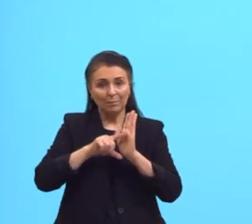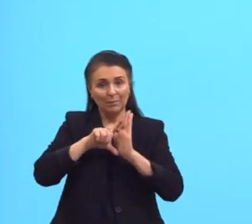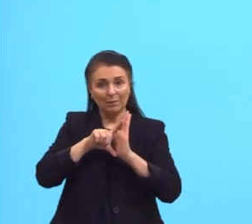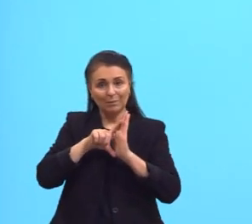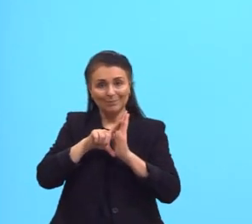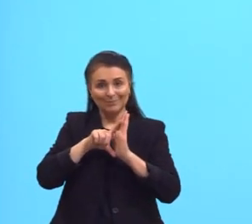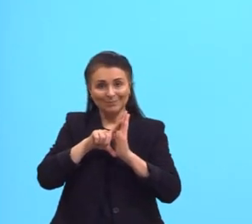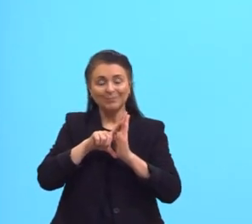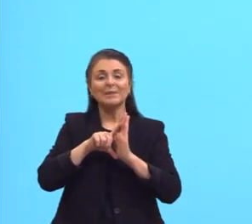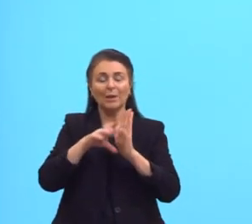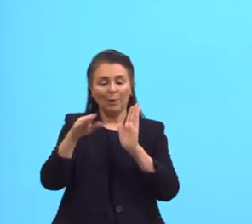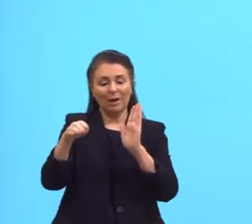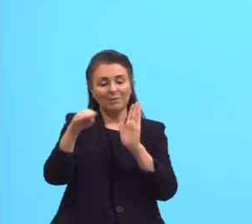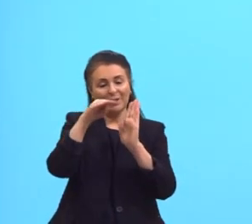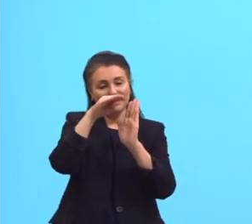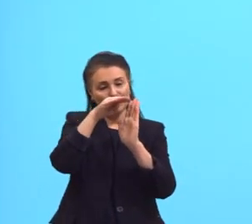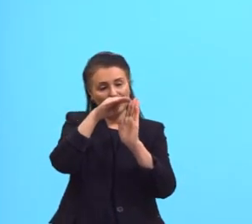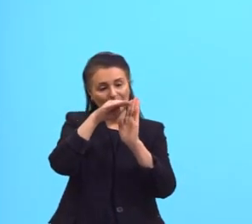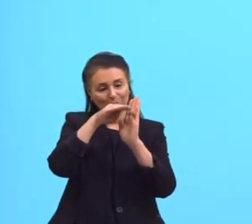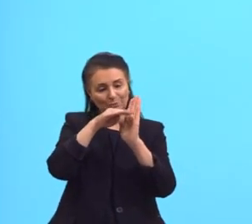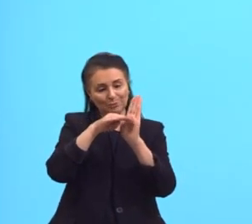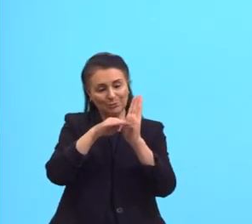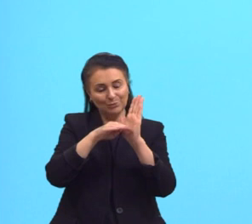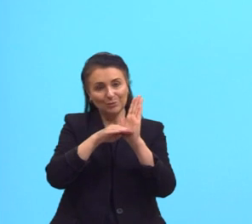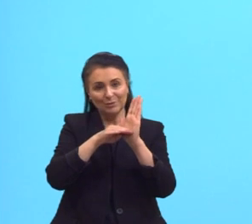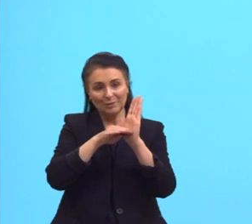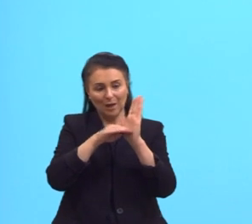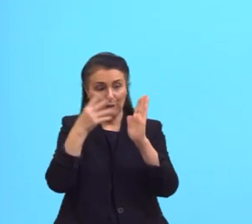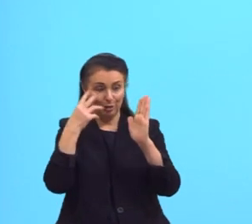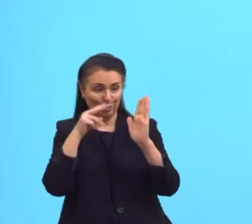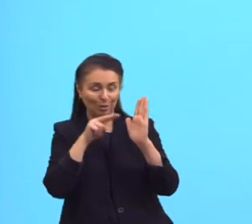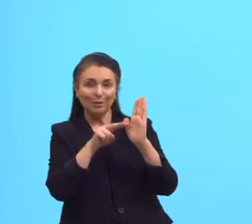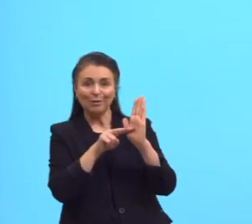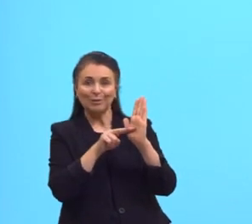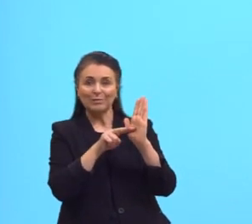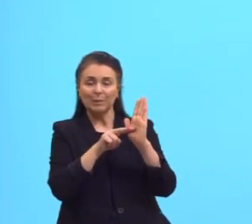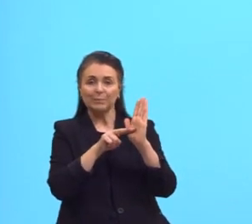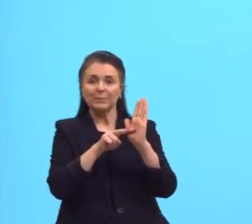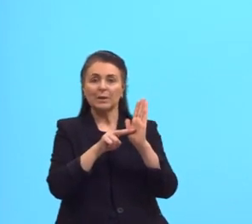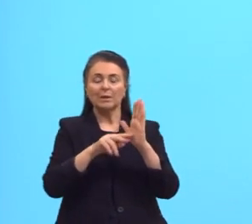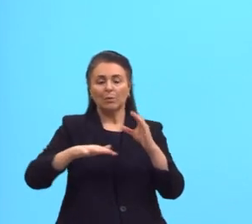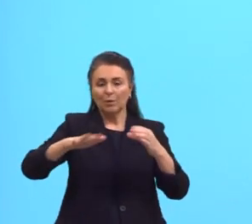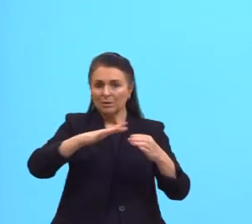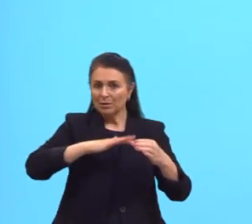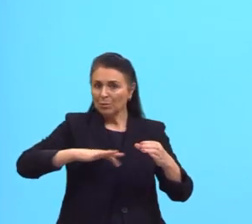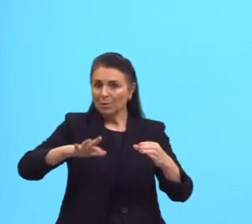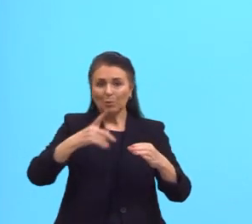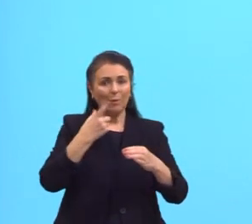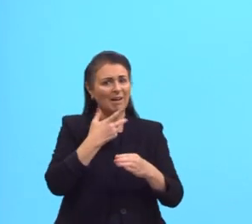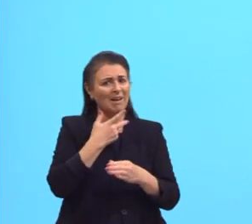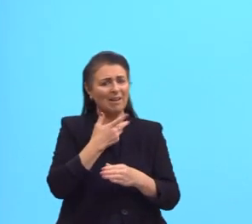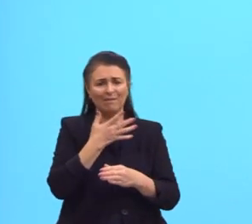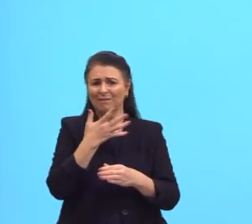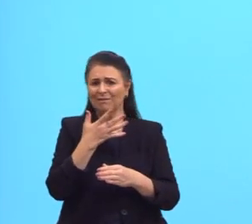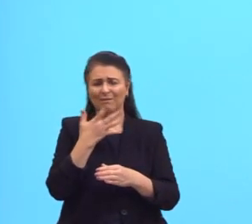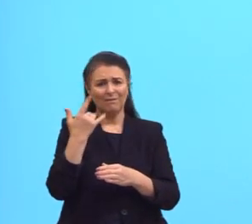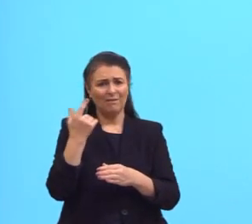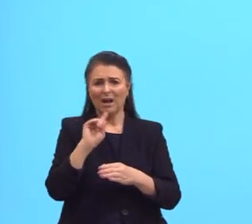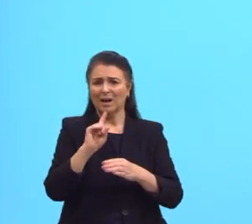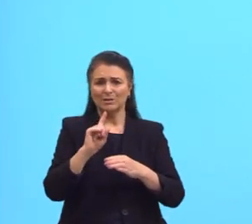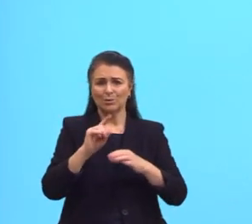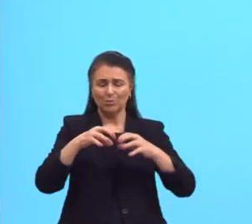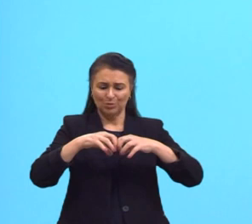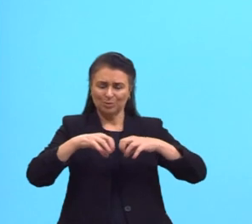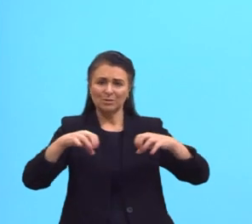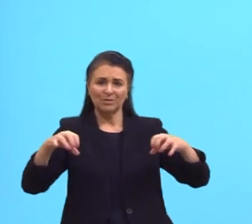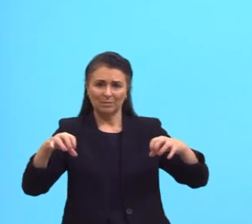acabam sedimentando bem rápido. Então, as soluções não é fácil de separar. Eu preciso de ter uma operação unitária,